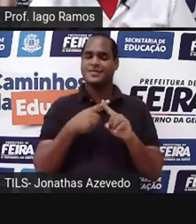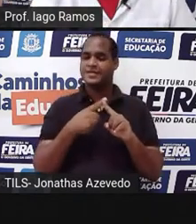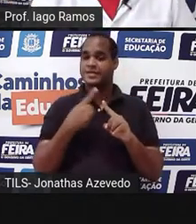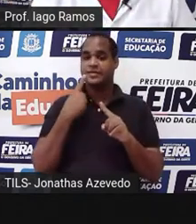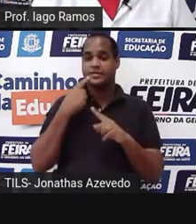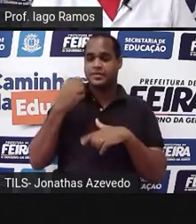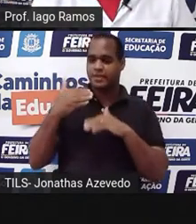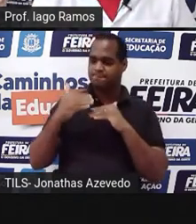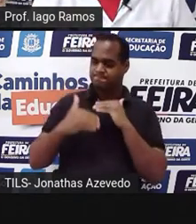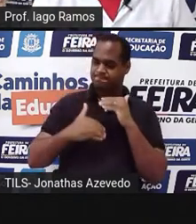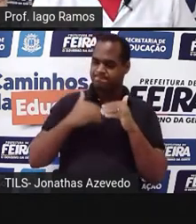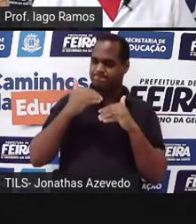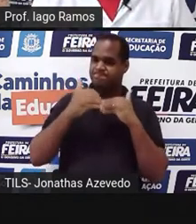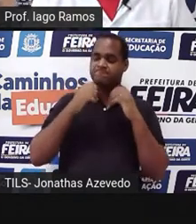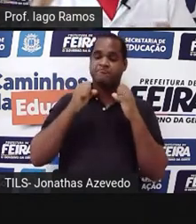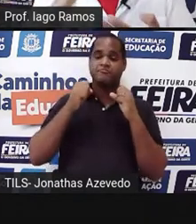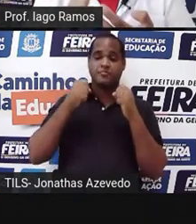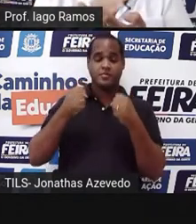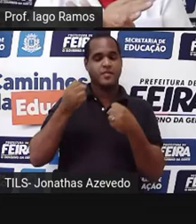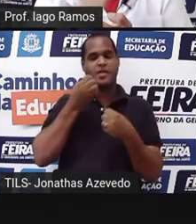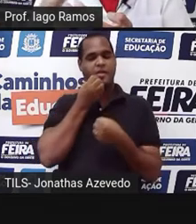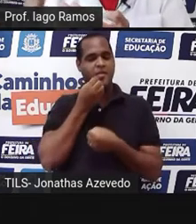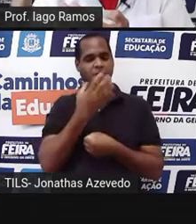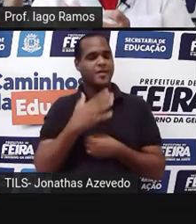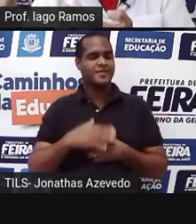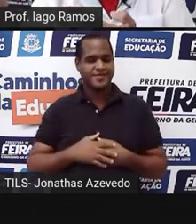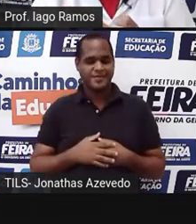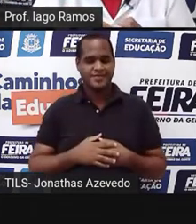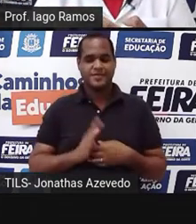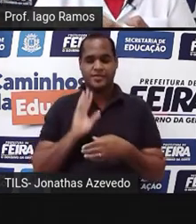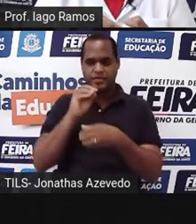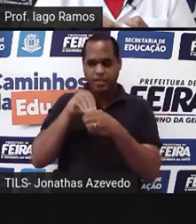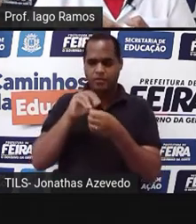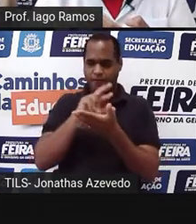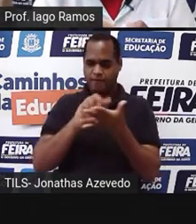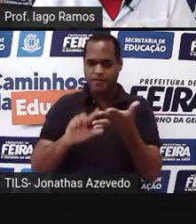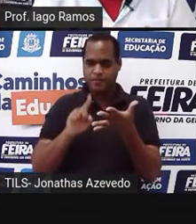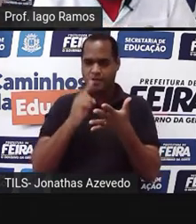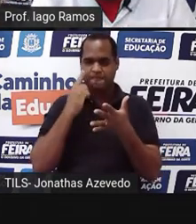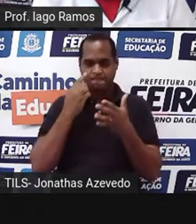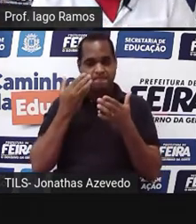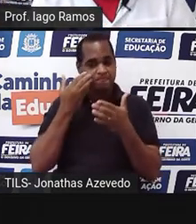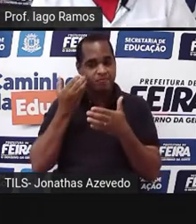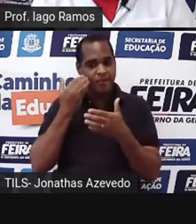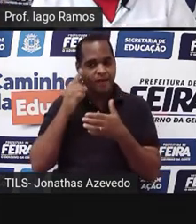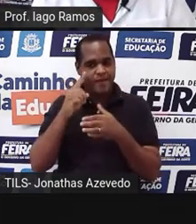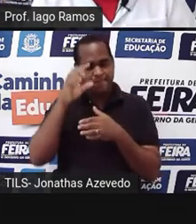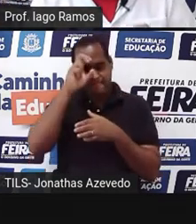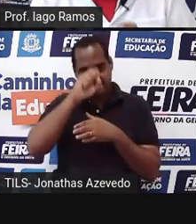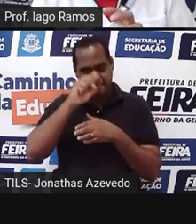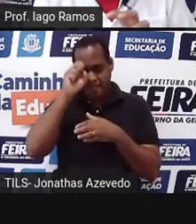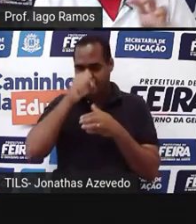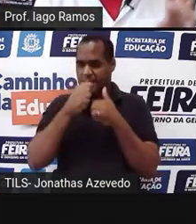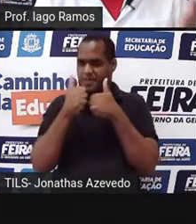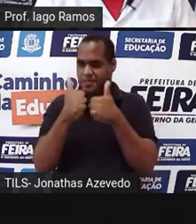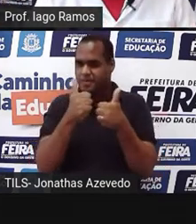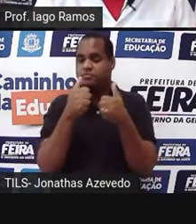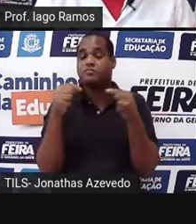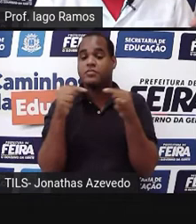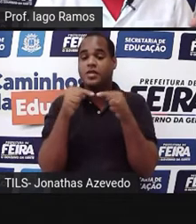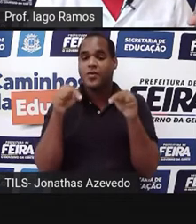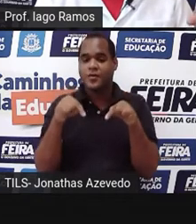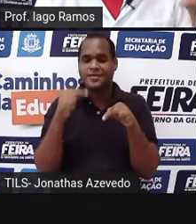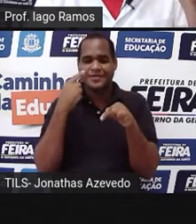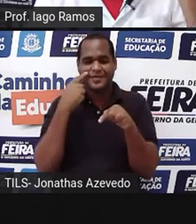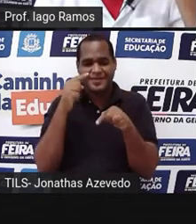gente vai avançar agora e dentro dessas coisas que a gente vai ver a partir de agora, isso que a gente